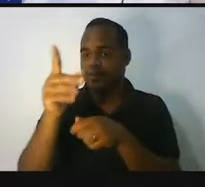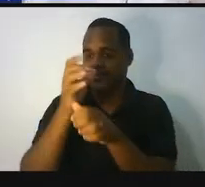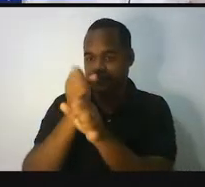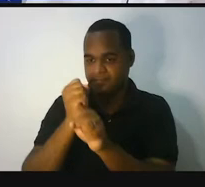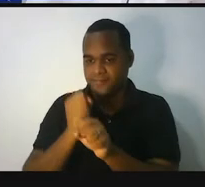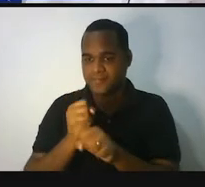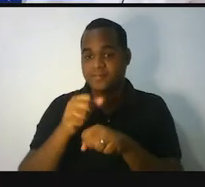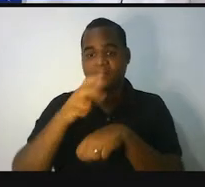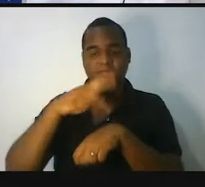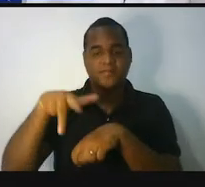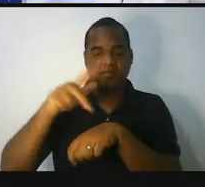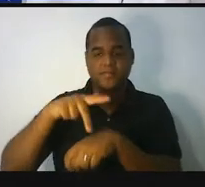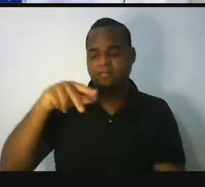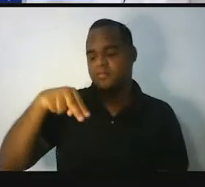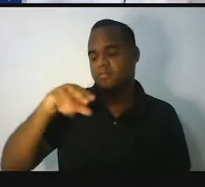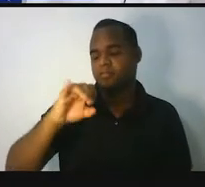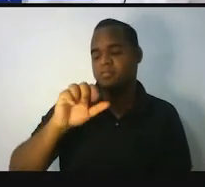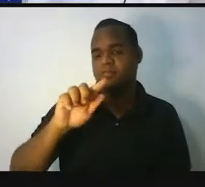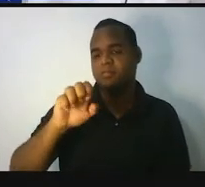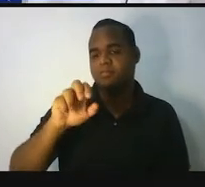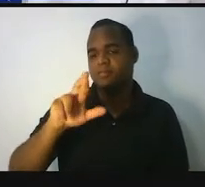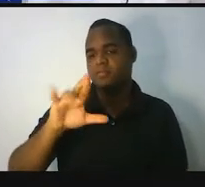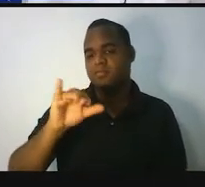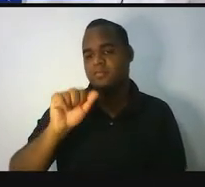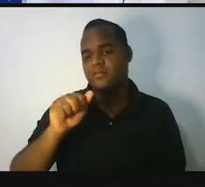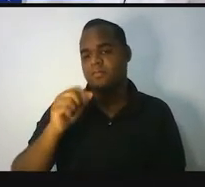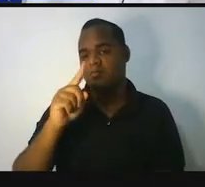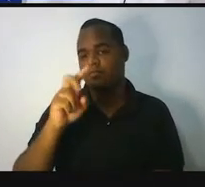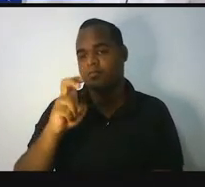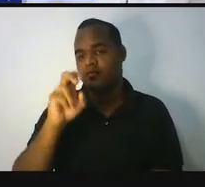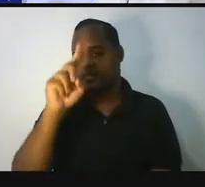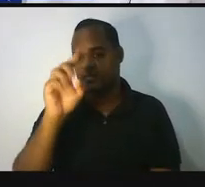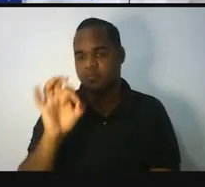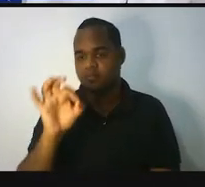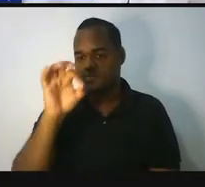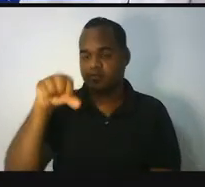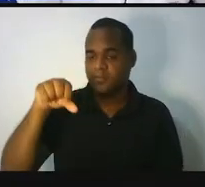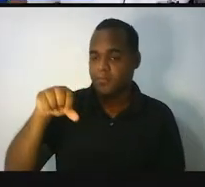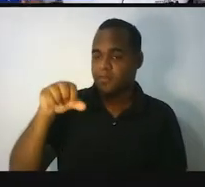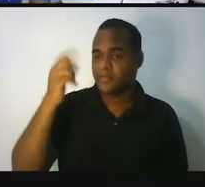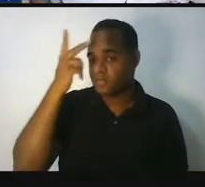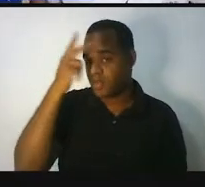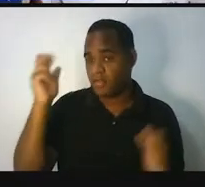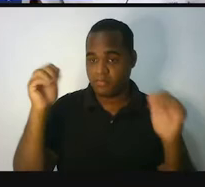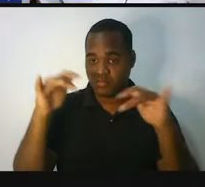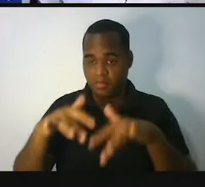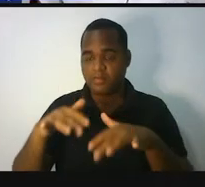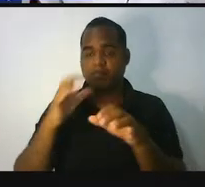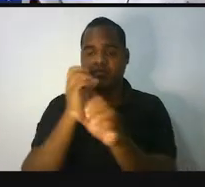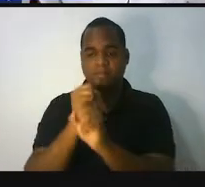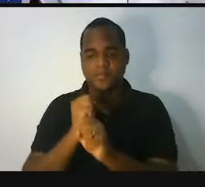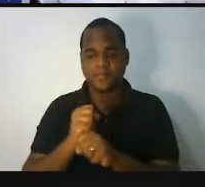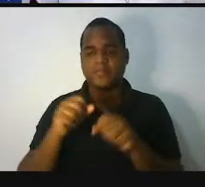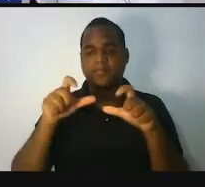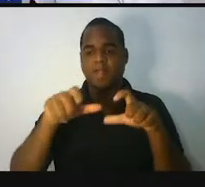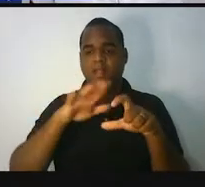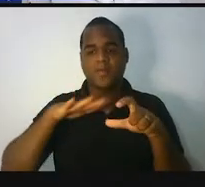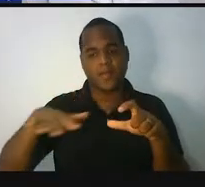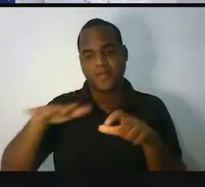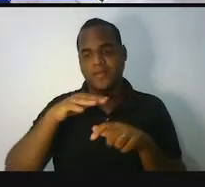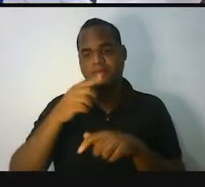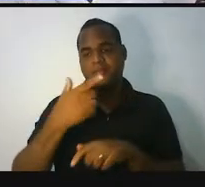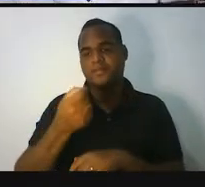país da Nigéria 15,9% do total de pessoas que moravam na África em 2014,